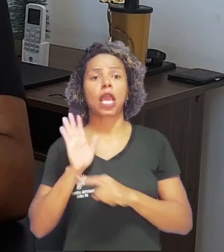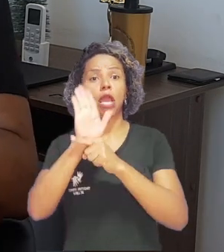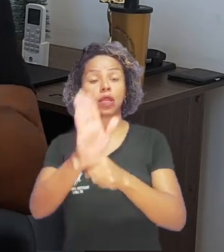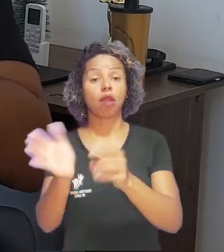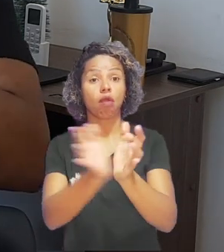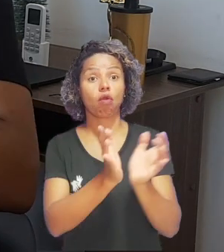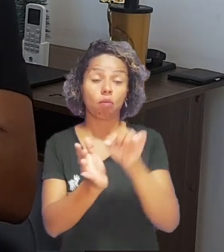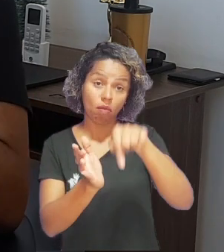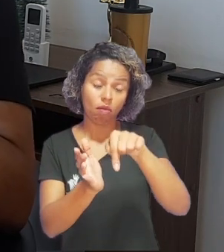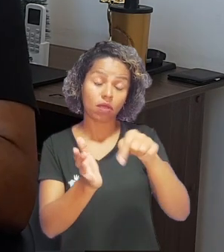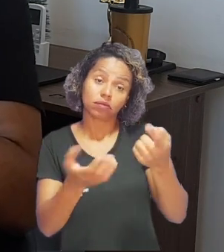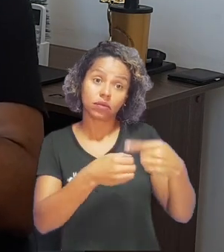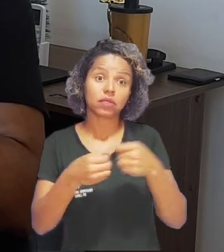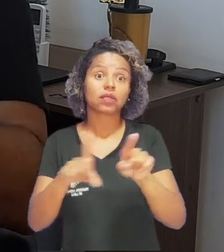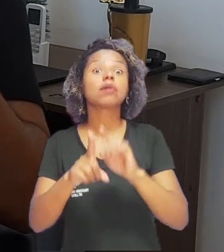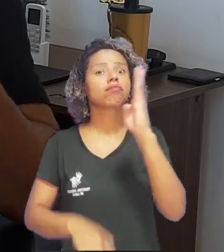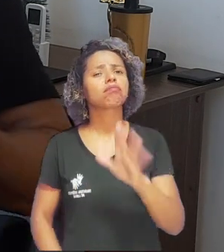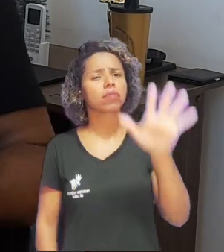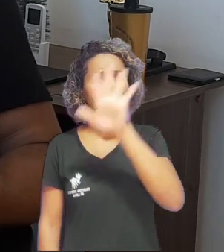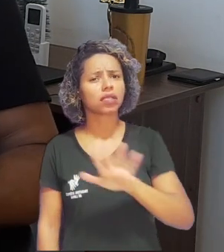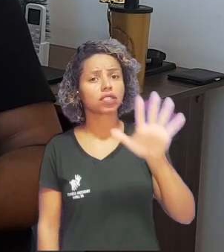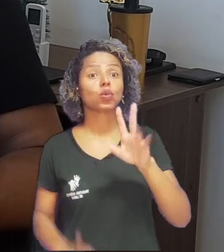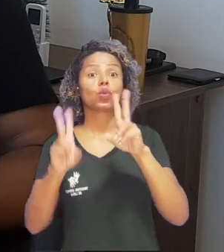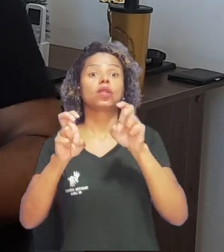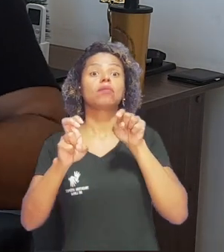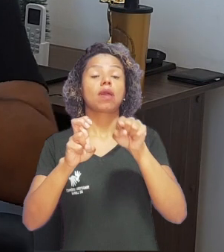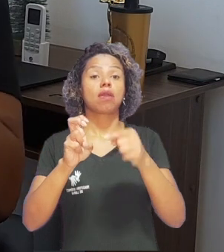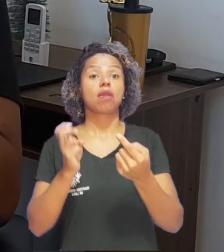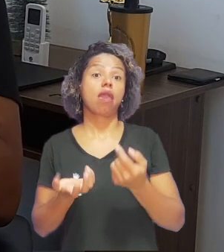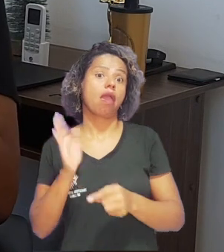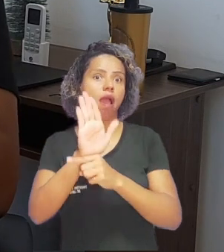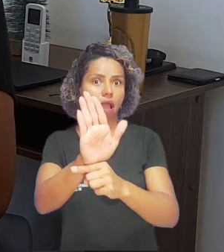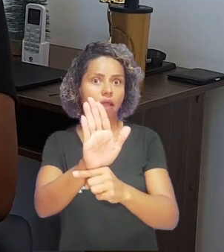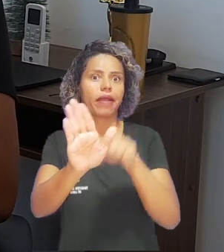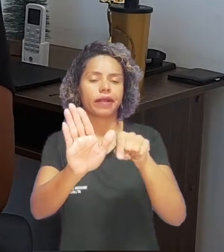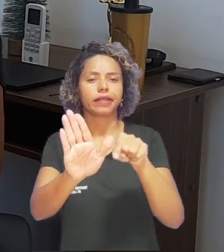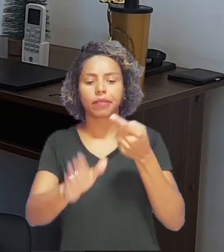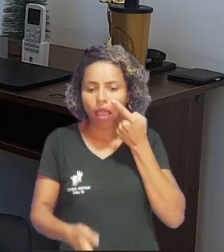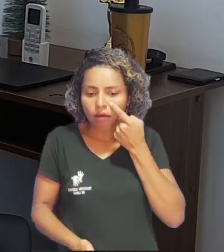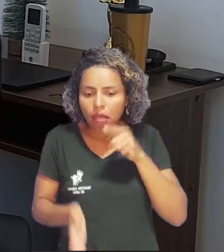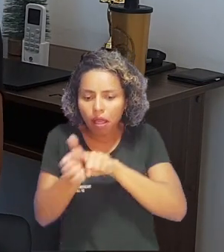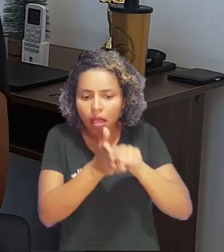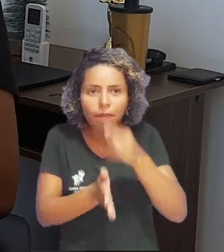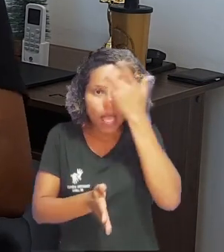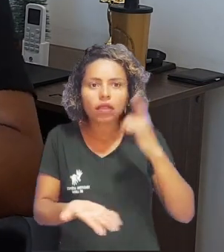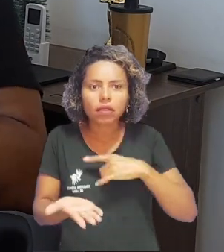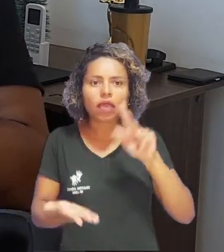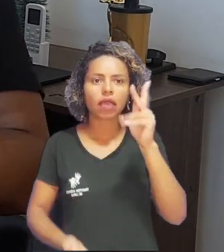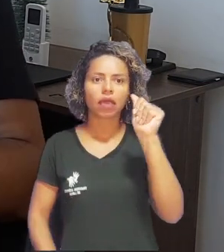benefícios, tanto para a comunidade local como para a comunidade nacional, no que diz respeito ao apoio ao diagnóstico,